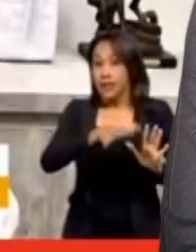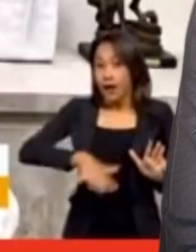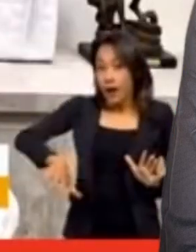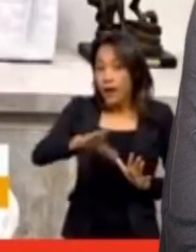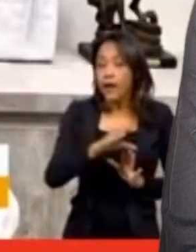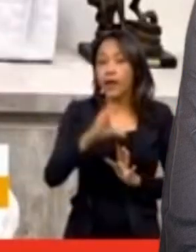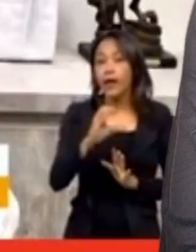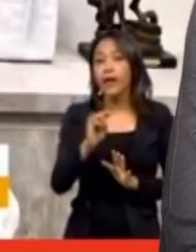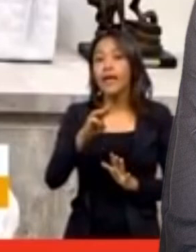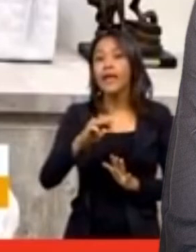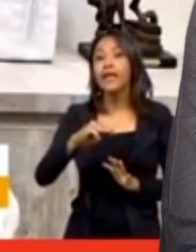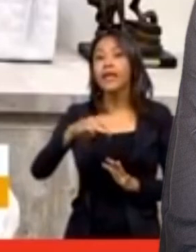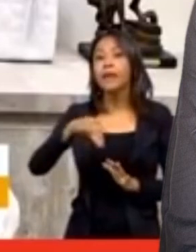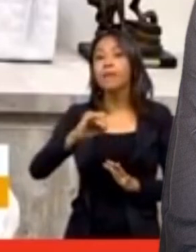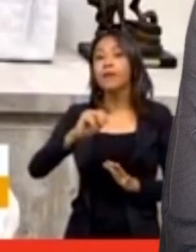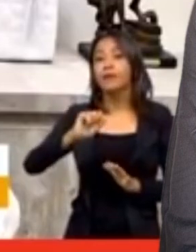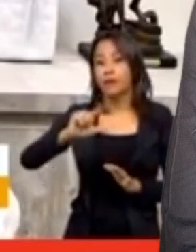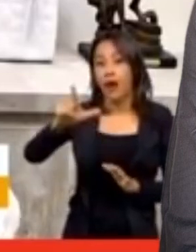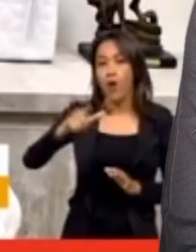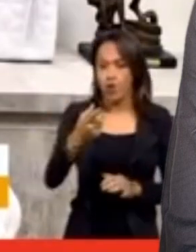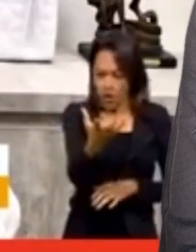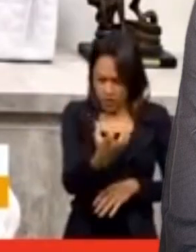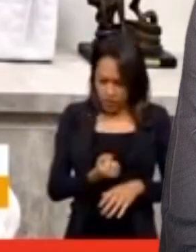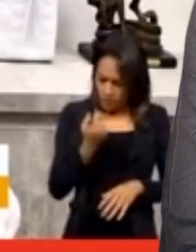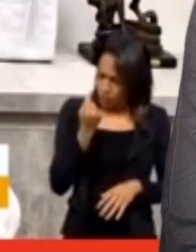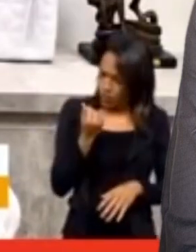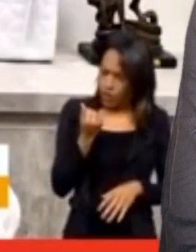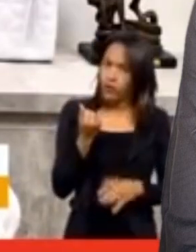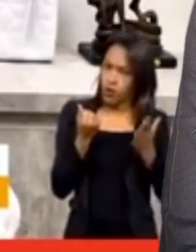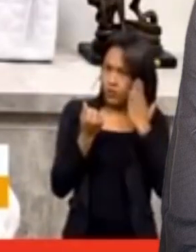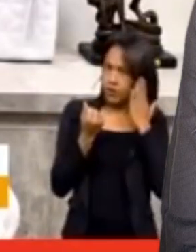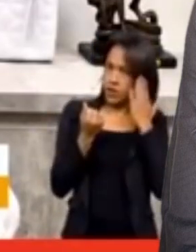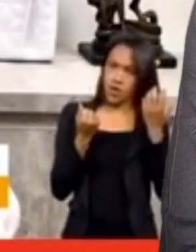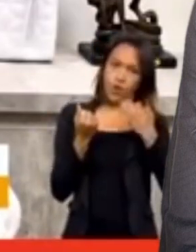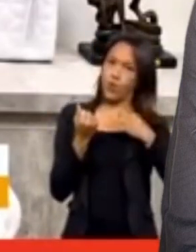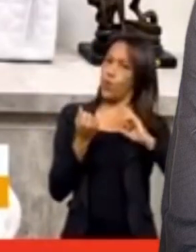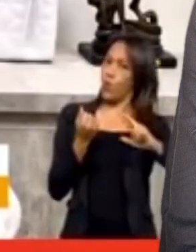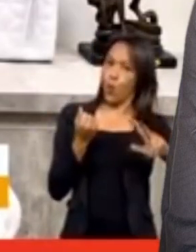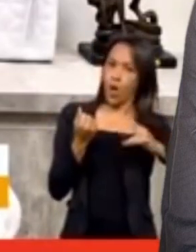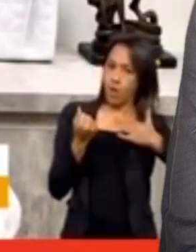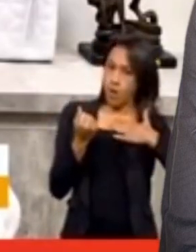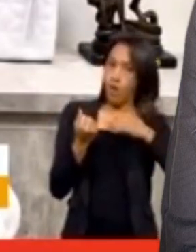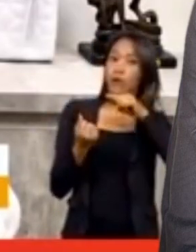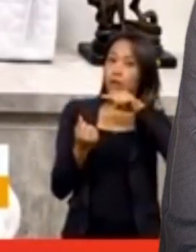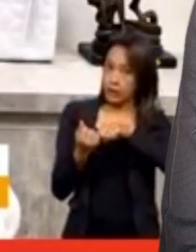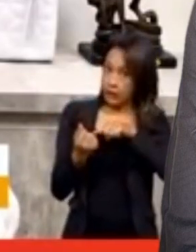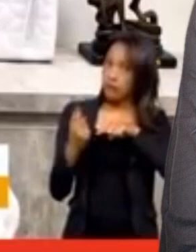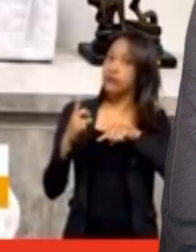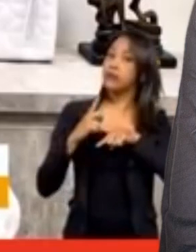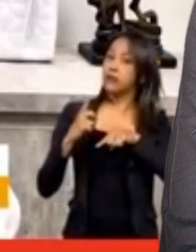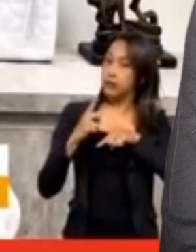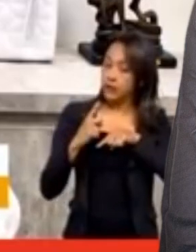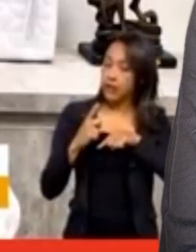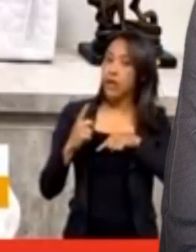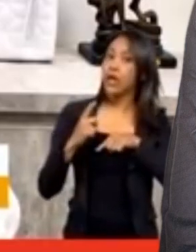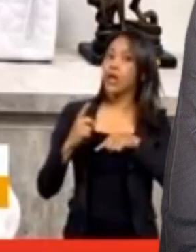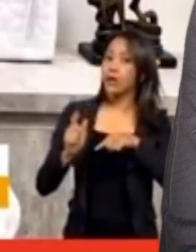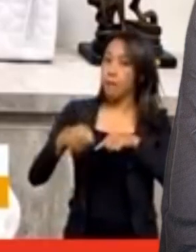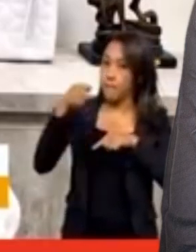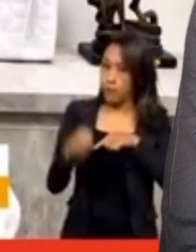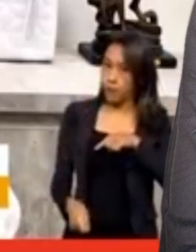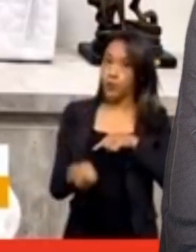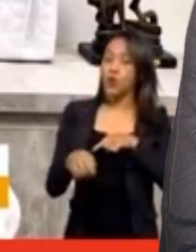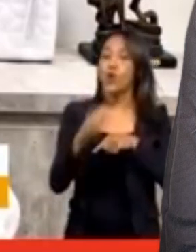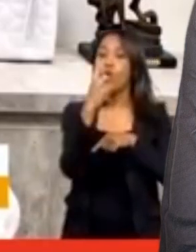apropria-se de um valor que não é dela e que sabia que não era dela, é passível de punição de um ano